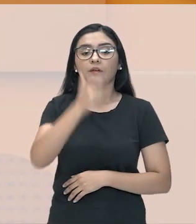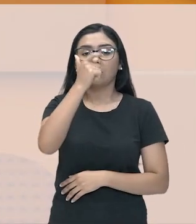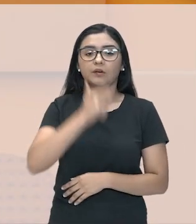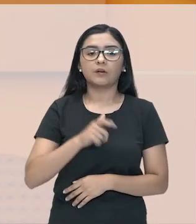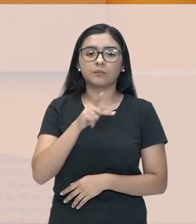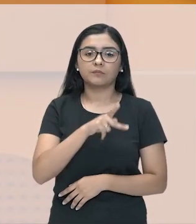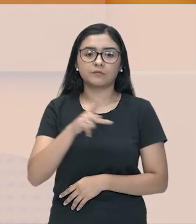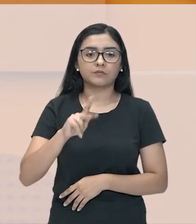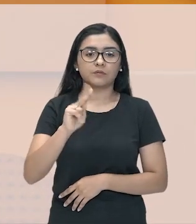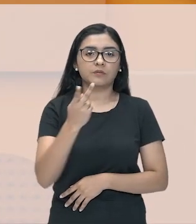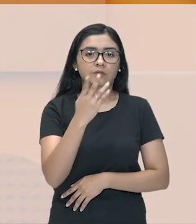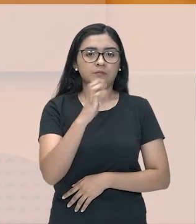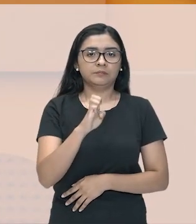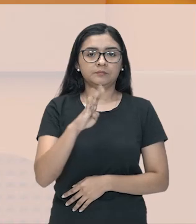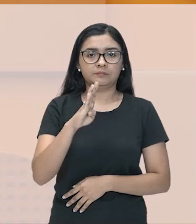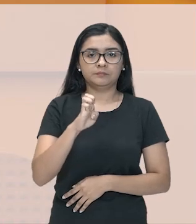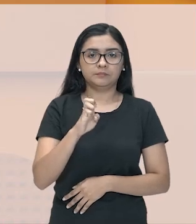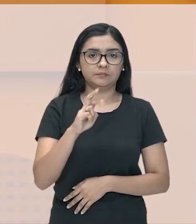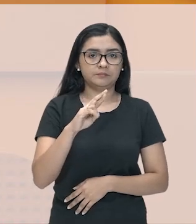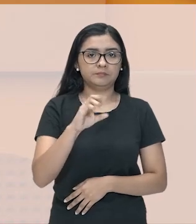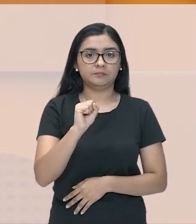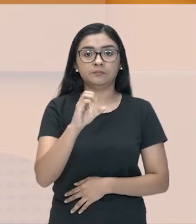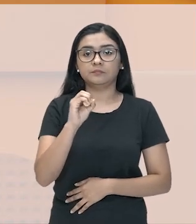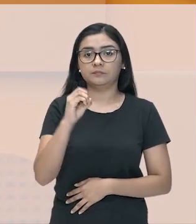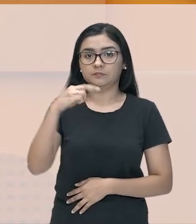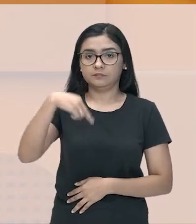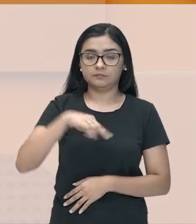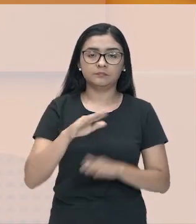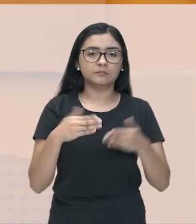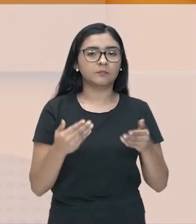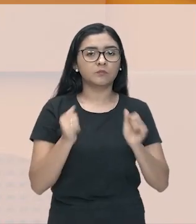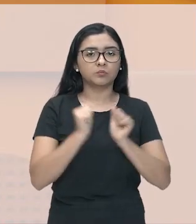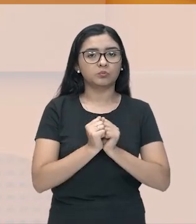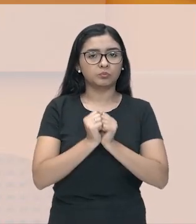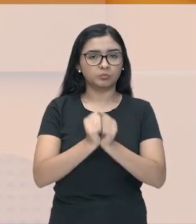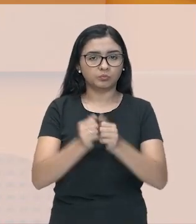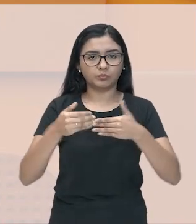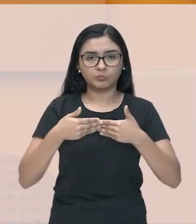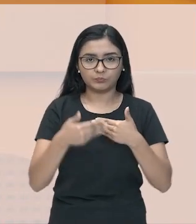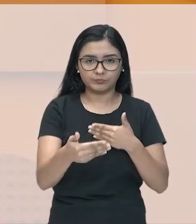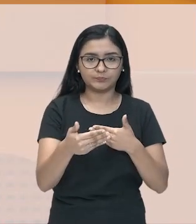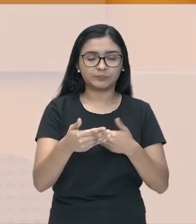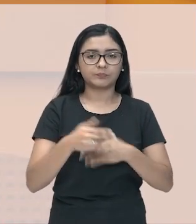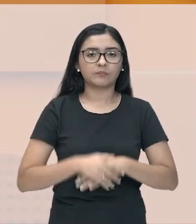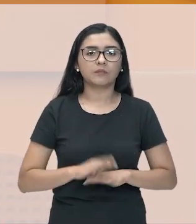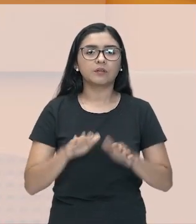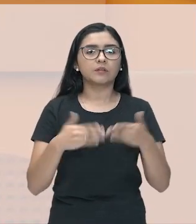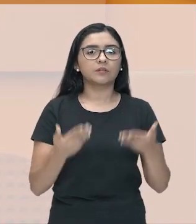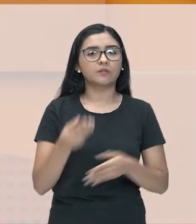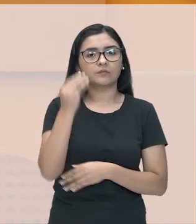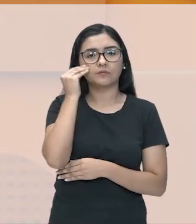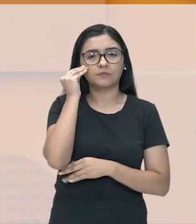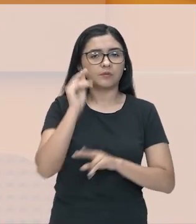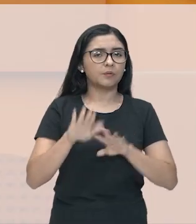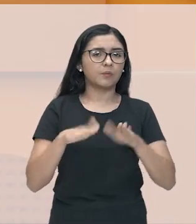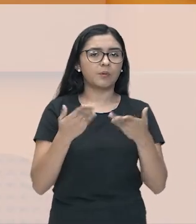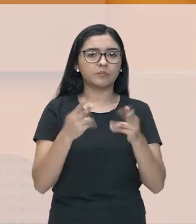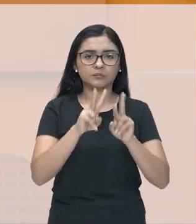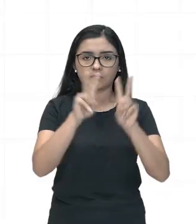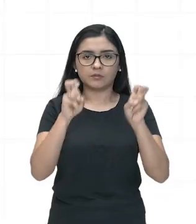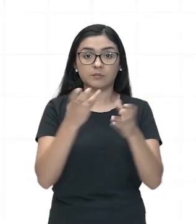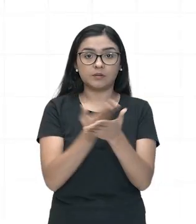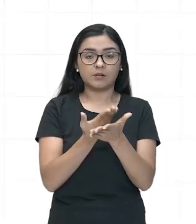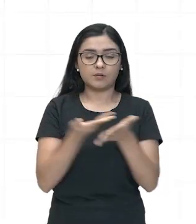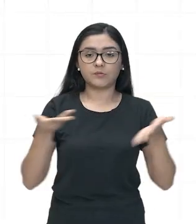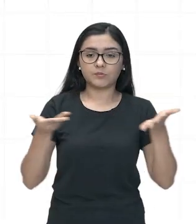o professor Eberson Cardoso e serei o seu professor a partir de agora. Vamos lá ver qual é o tema da nossa aula de